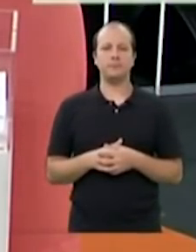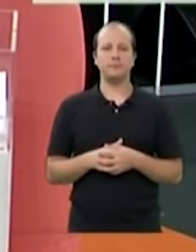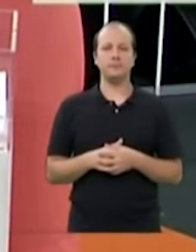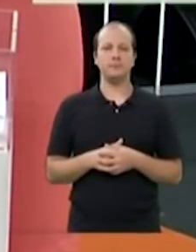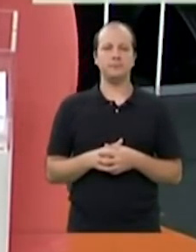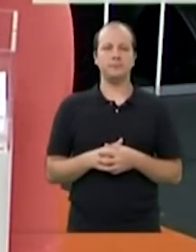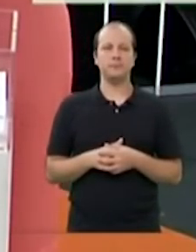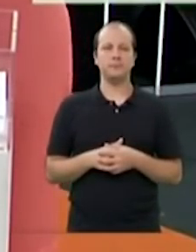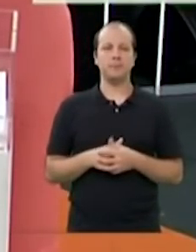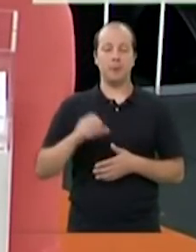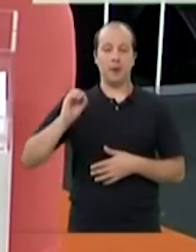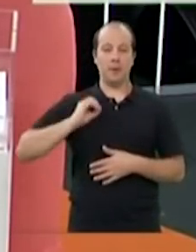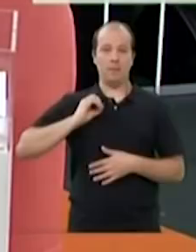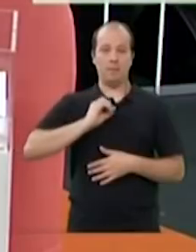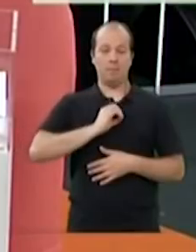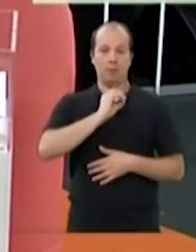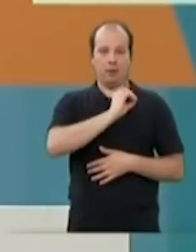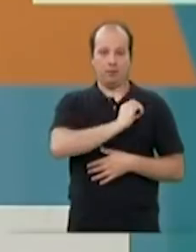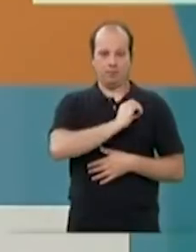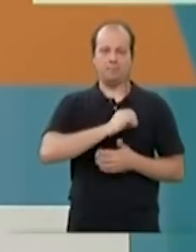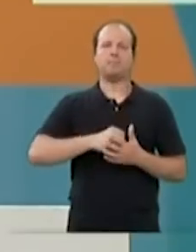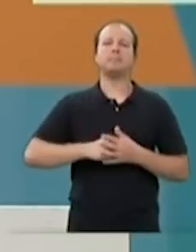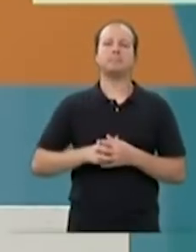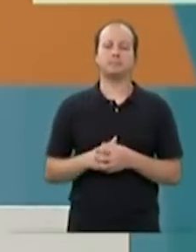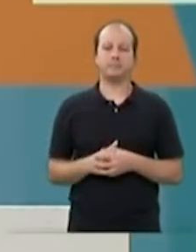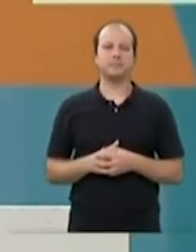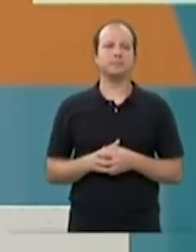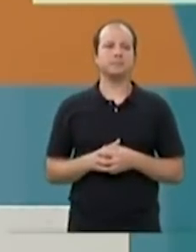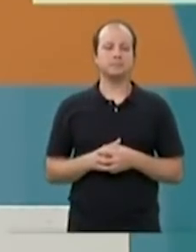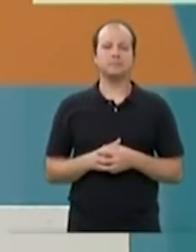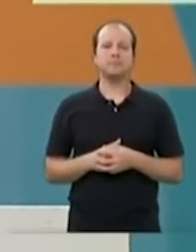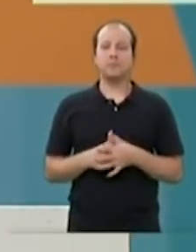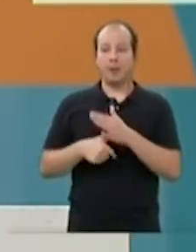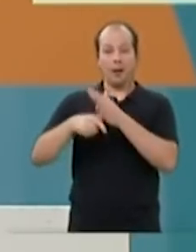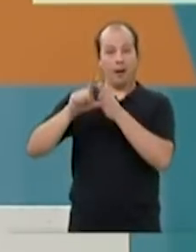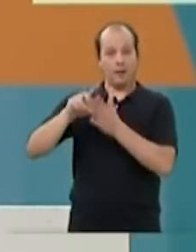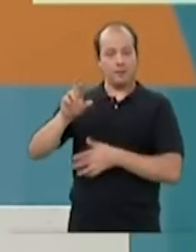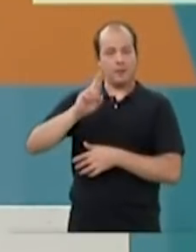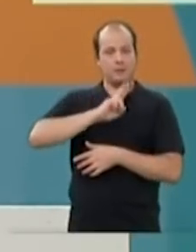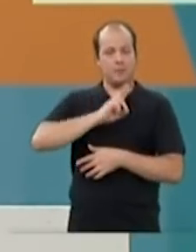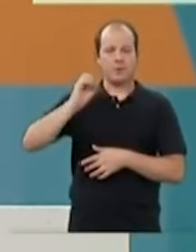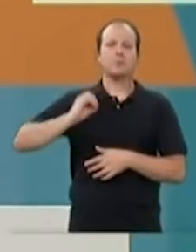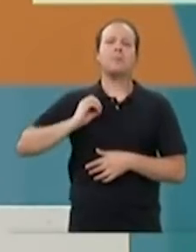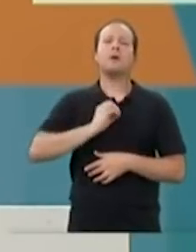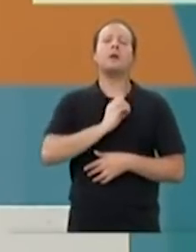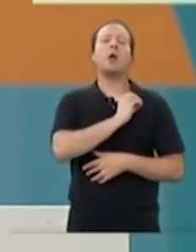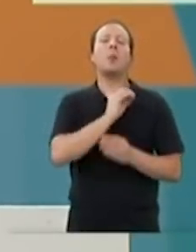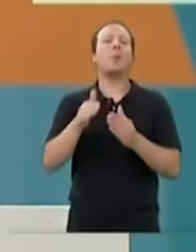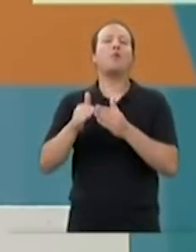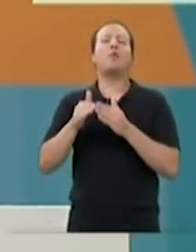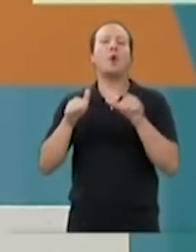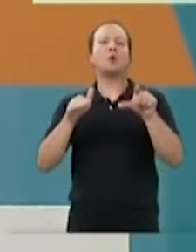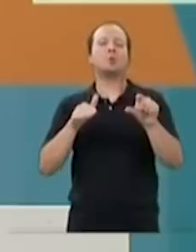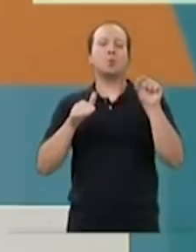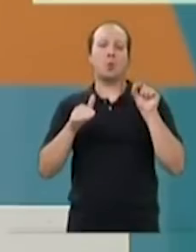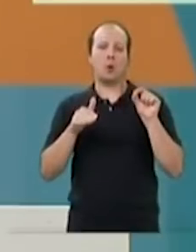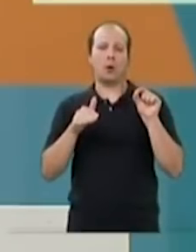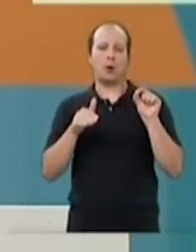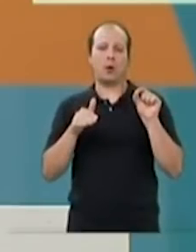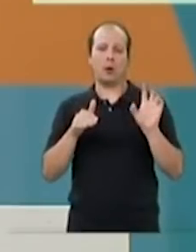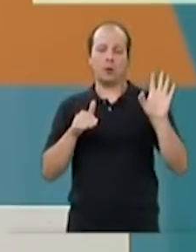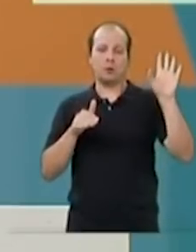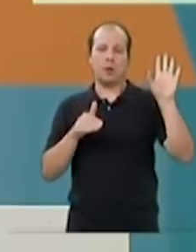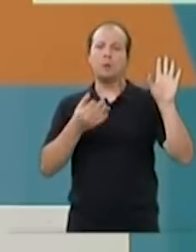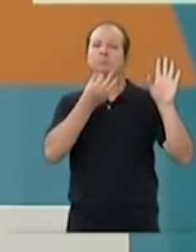Candidata Marina Silva. Maria Lídia. E antes da sua resposta, Marina Silva, por favor, escolha quem